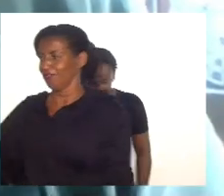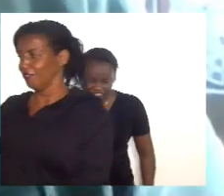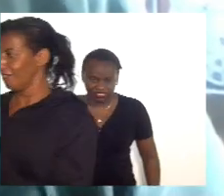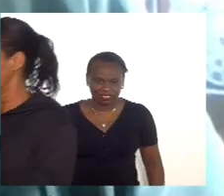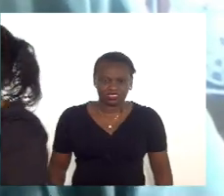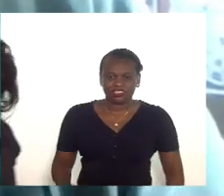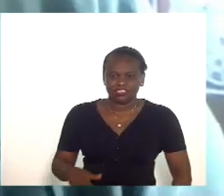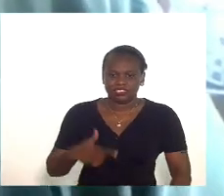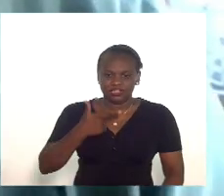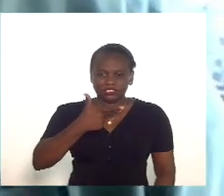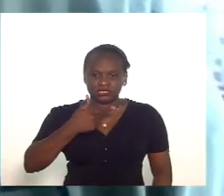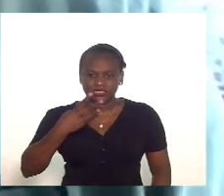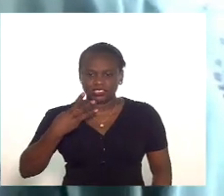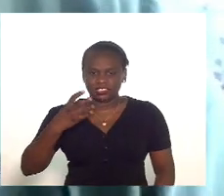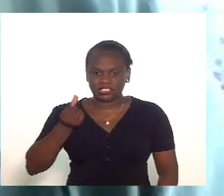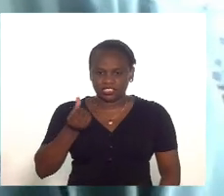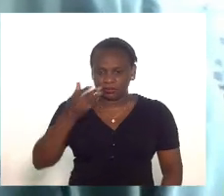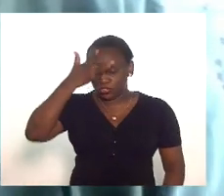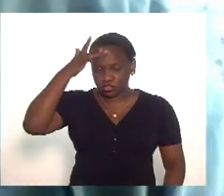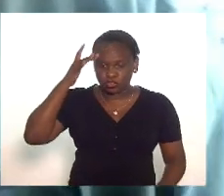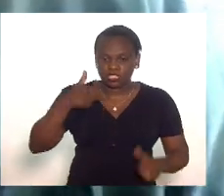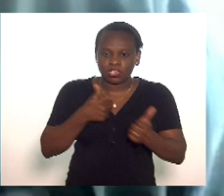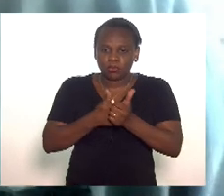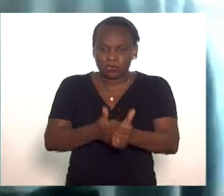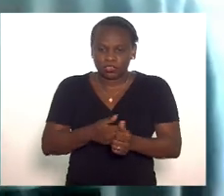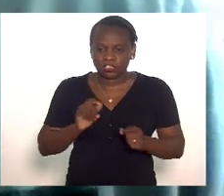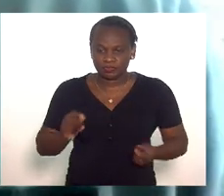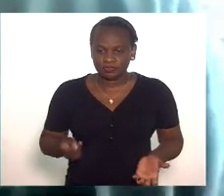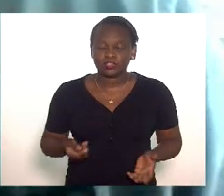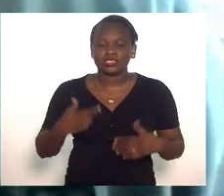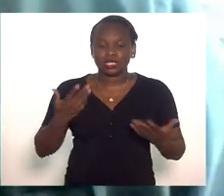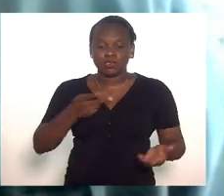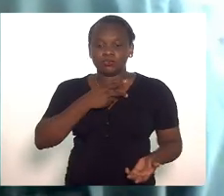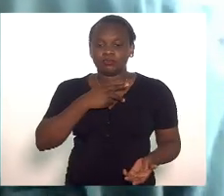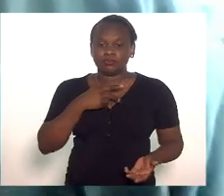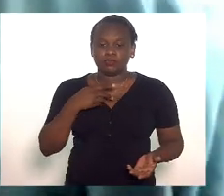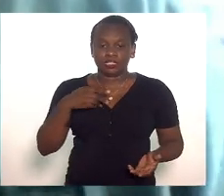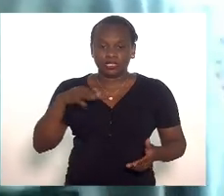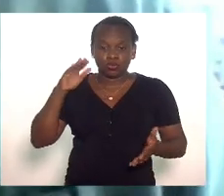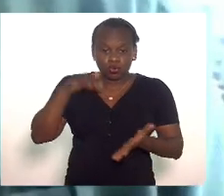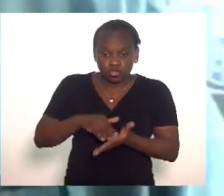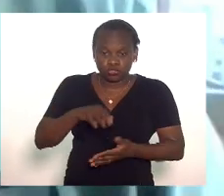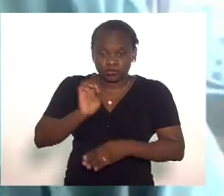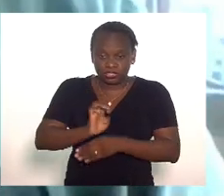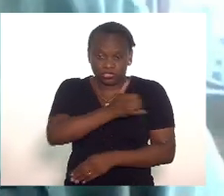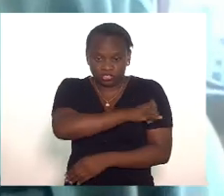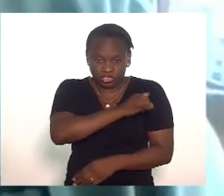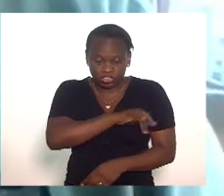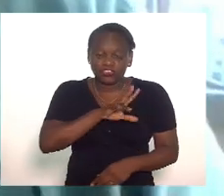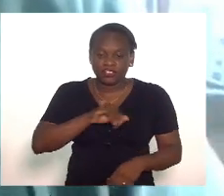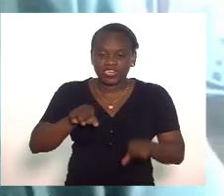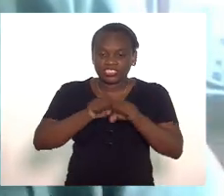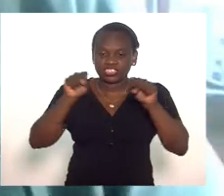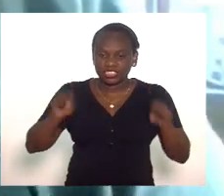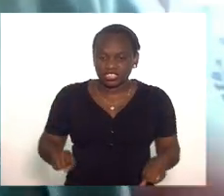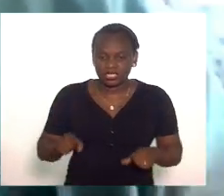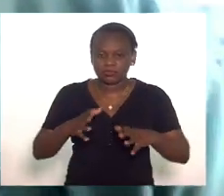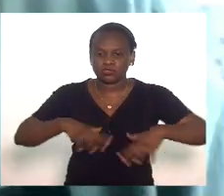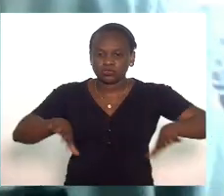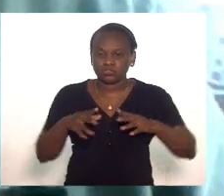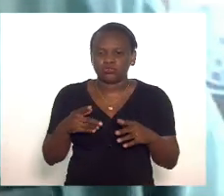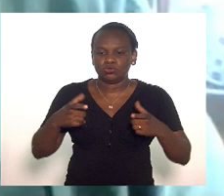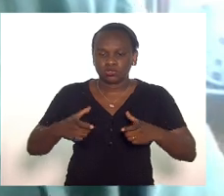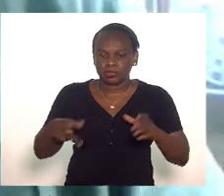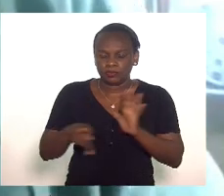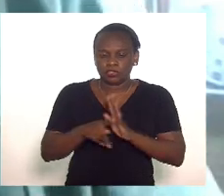O Rio de Janeiro, deputada Marta Rocha, vai ser o último estado que vai ter um sistema estadual de unidades de conservação,